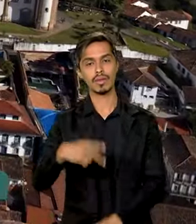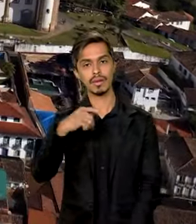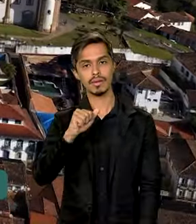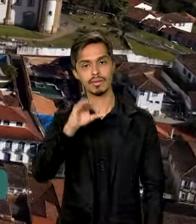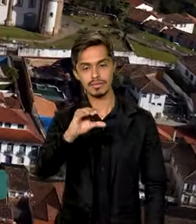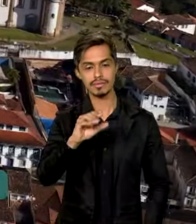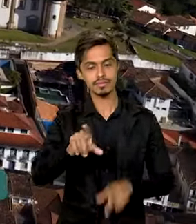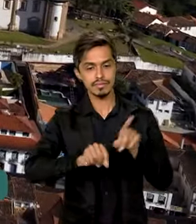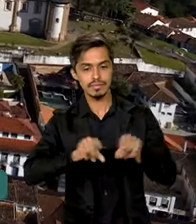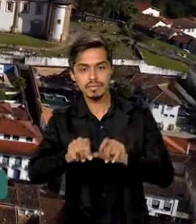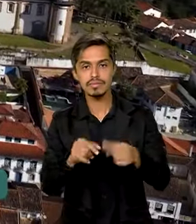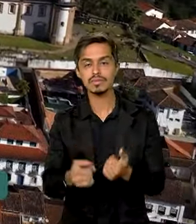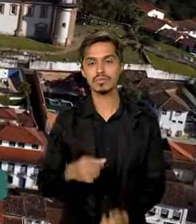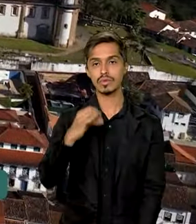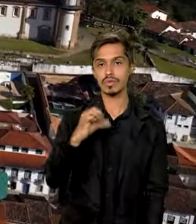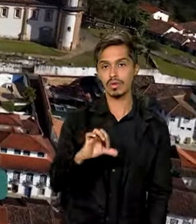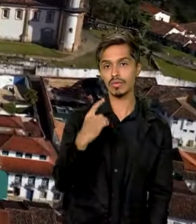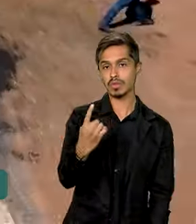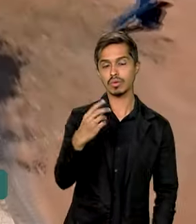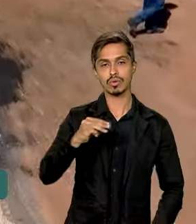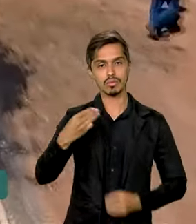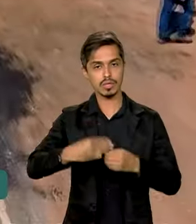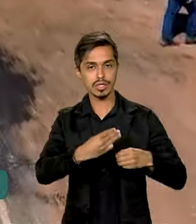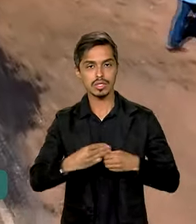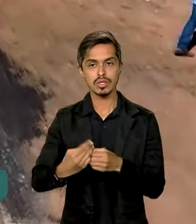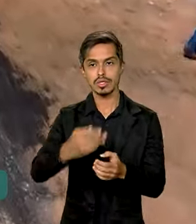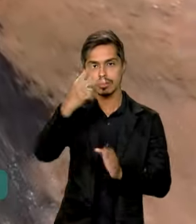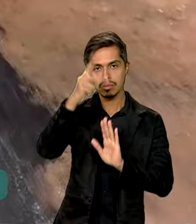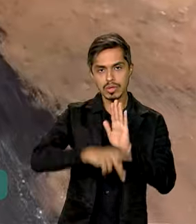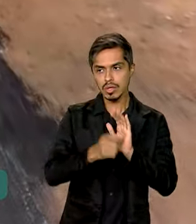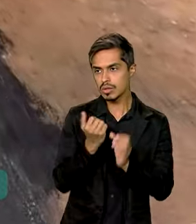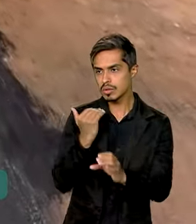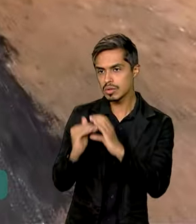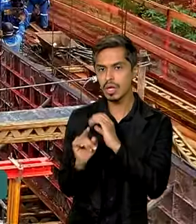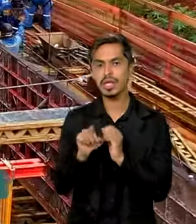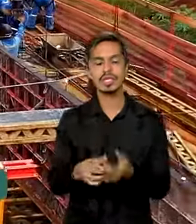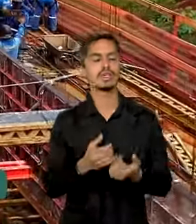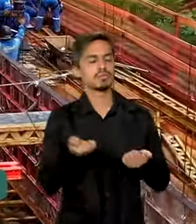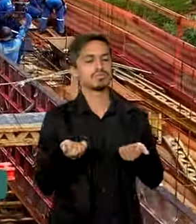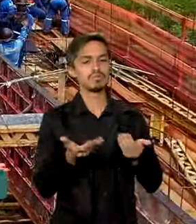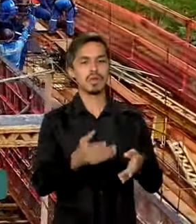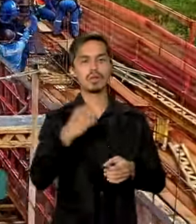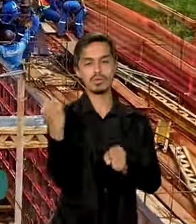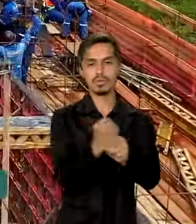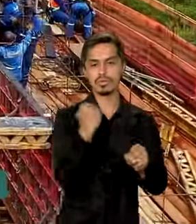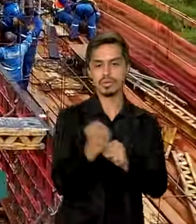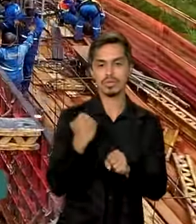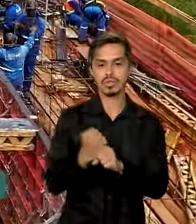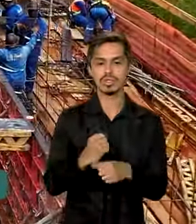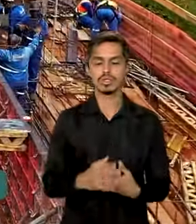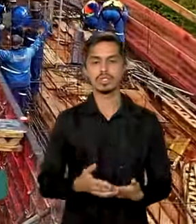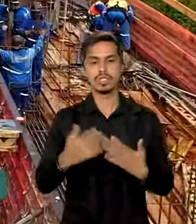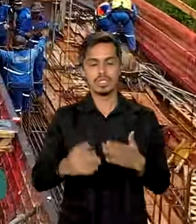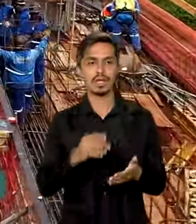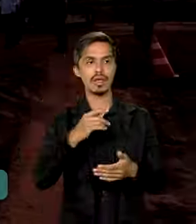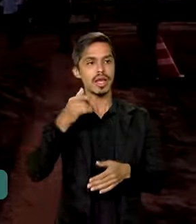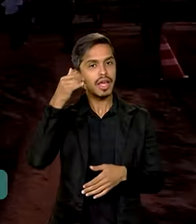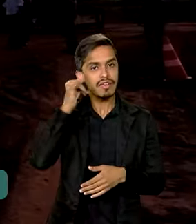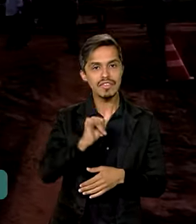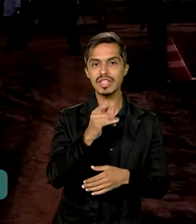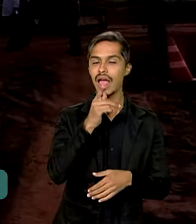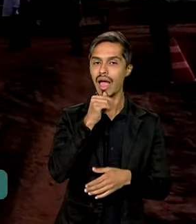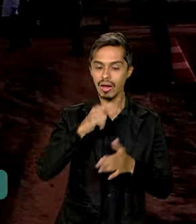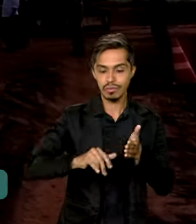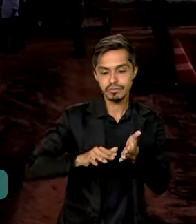91 municípios que enviaram seus projetos foram contemplados como obras de contenção de encostas para a prevenção de